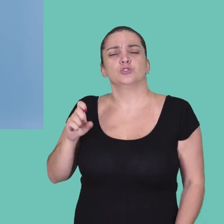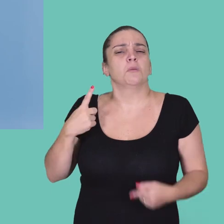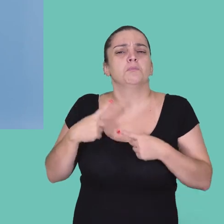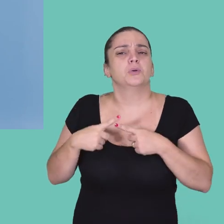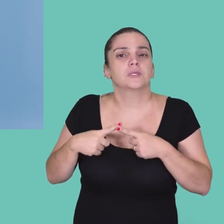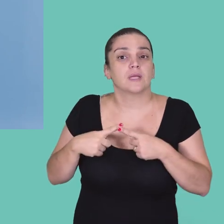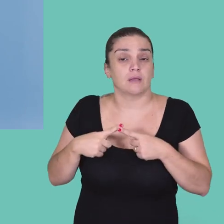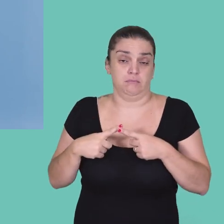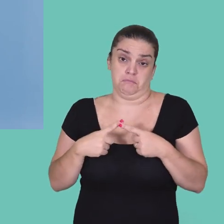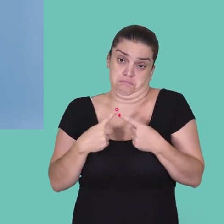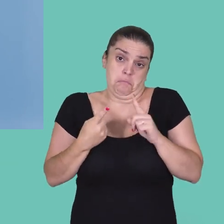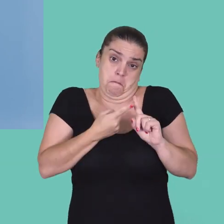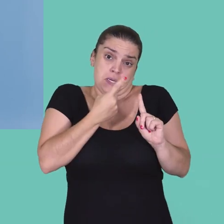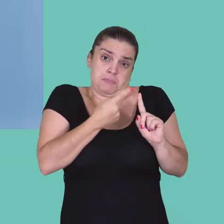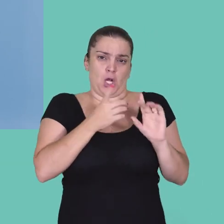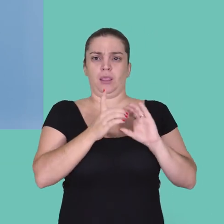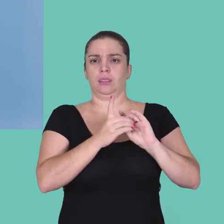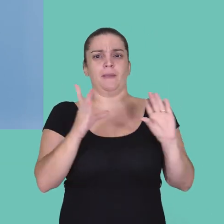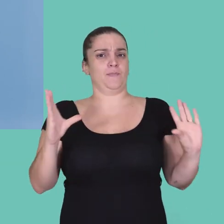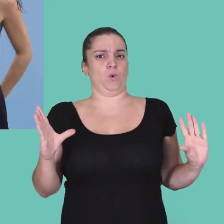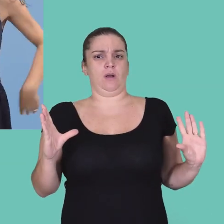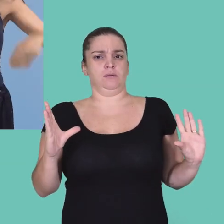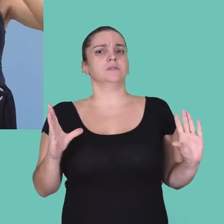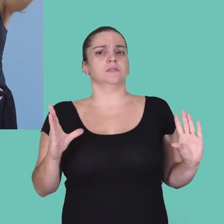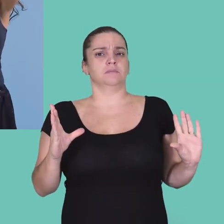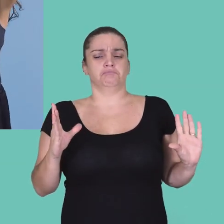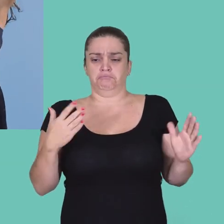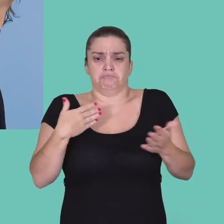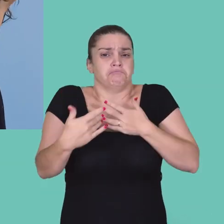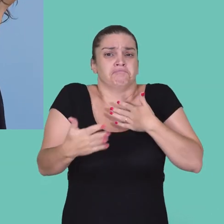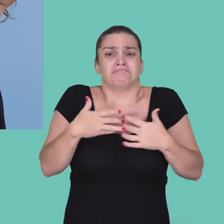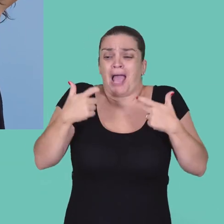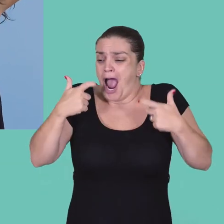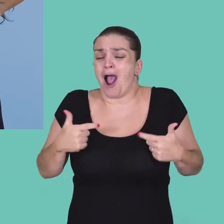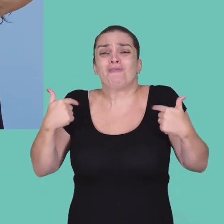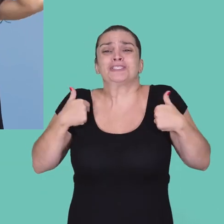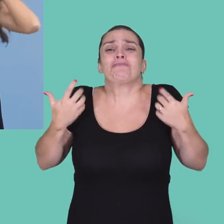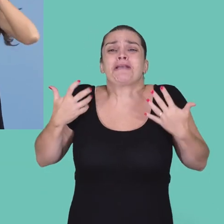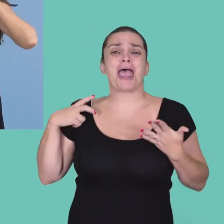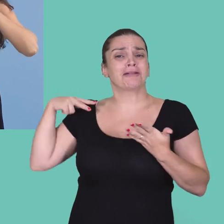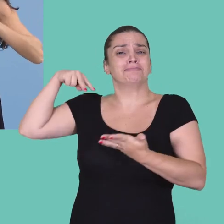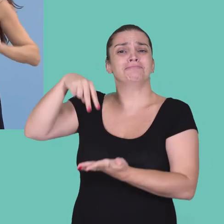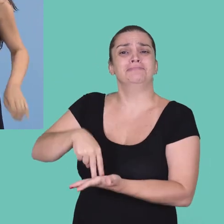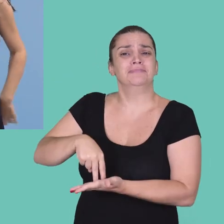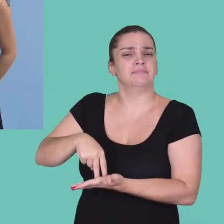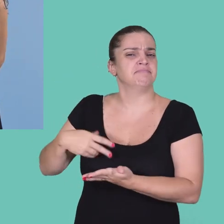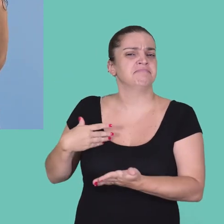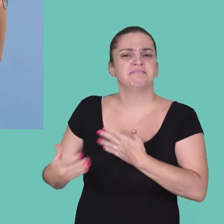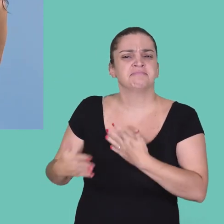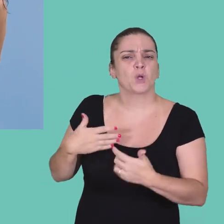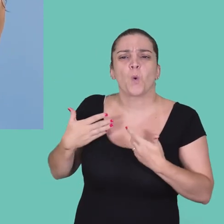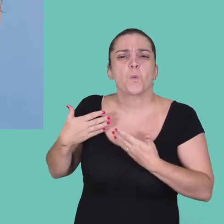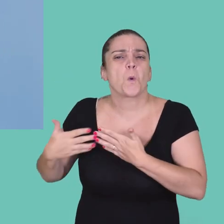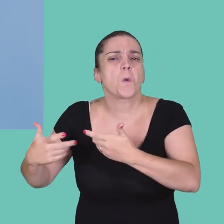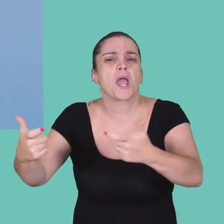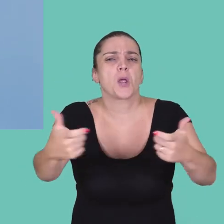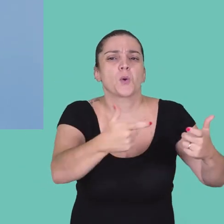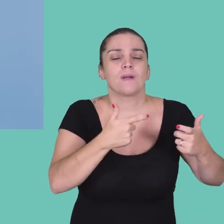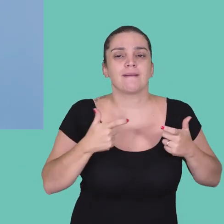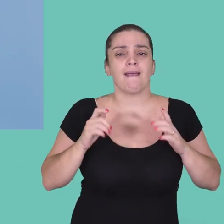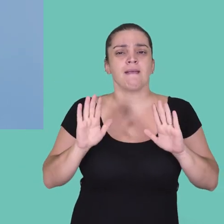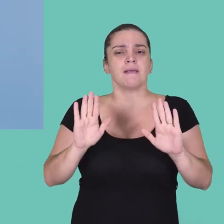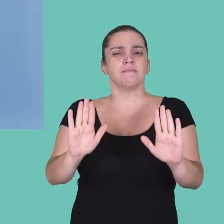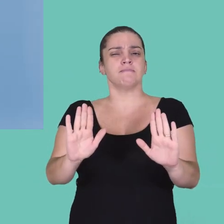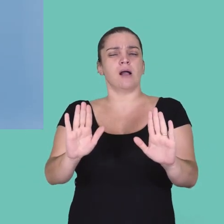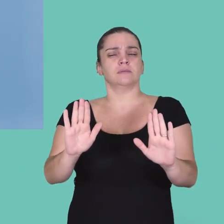por várias razões. Uma razão é a democracia. A gente tem o direito de estar onde a gente quiser estar. O lugar de mulher é o lugar onde ela